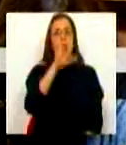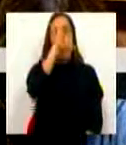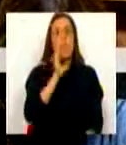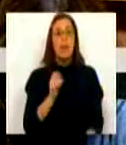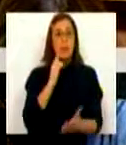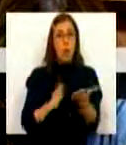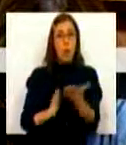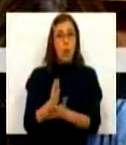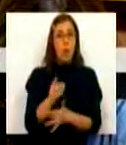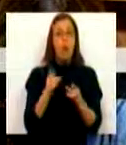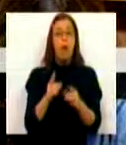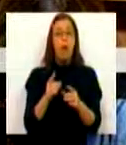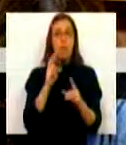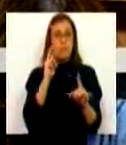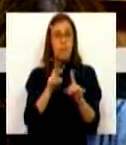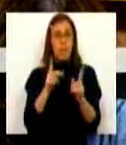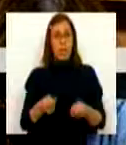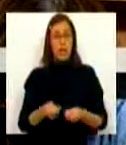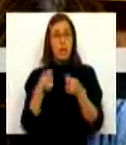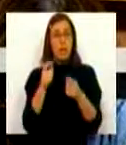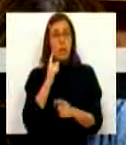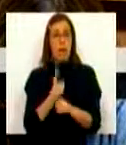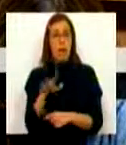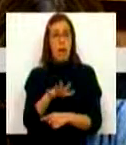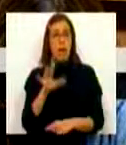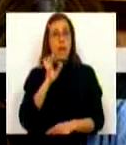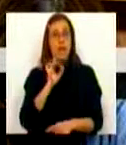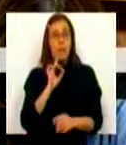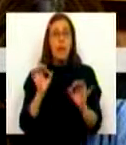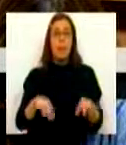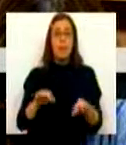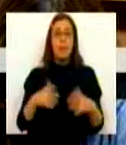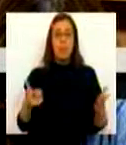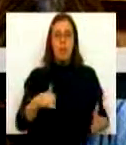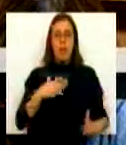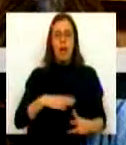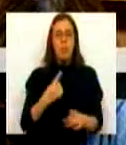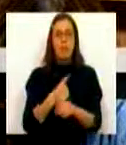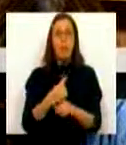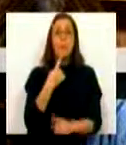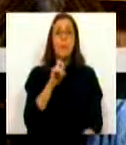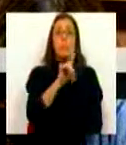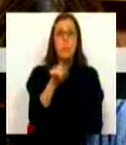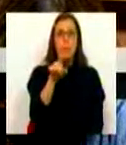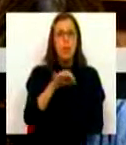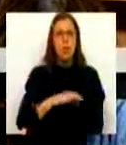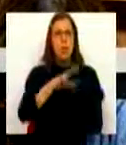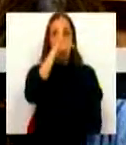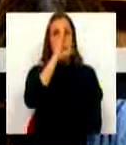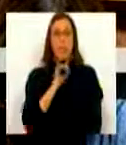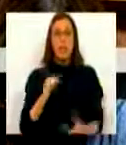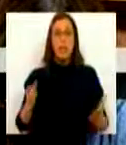se vai continuar na ótica do investimento nesta área, que é muito importante. para terminar, gostaria também de perguntar ao Sr. Ministro,